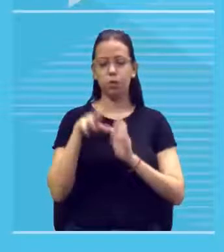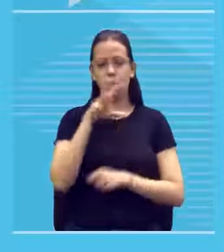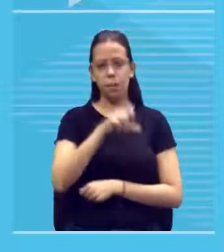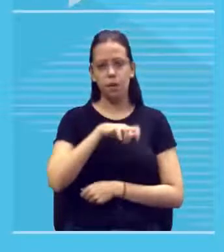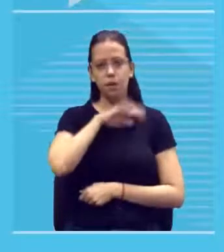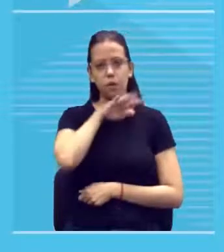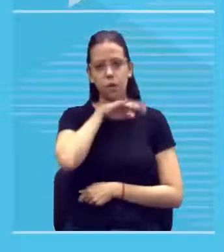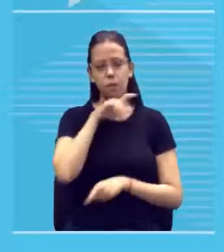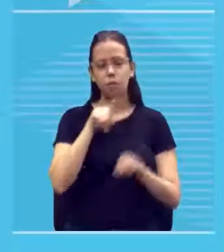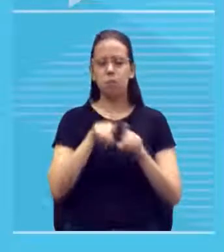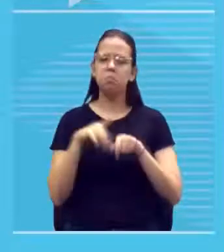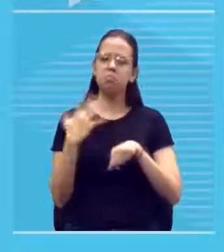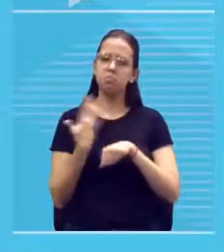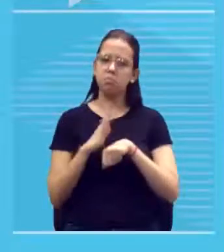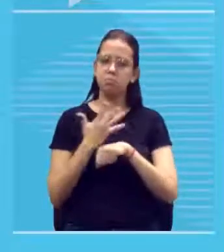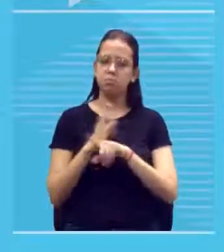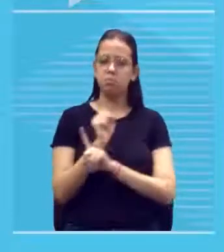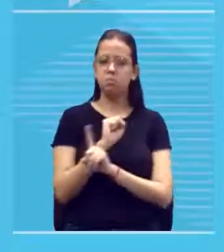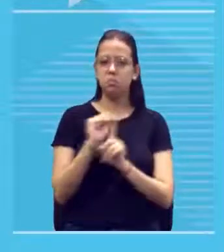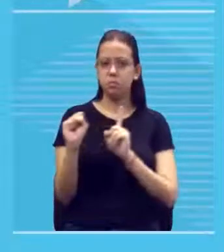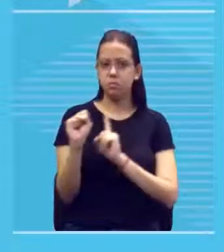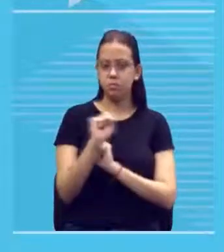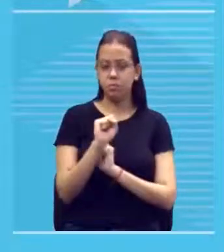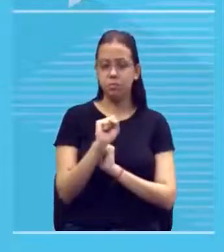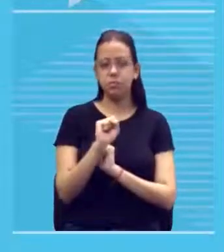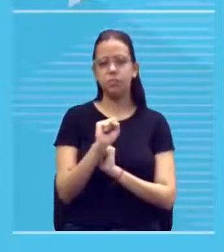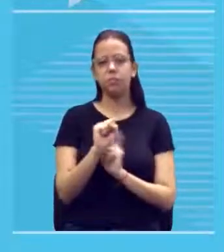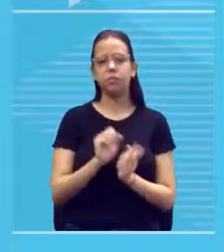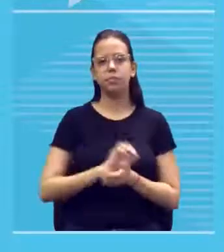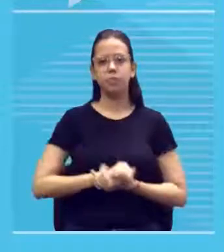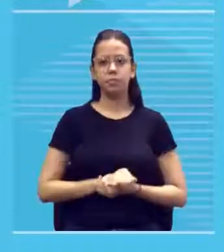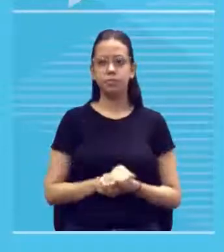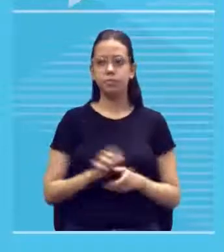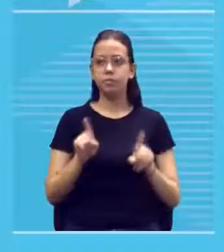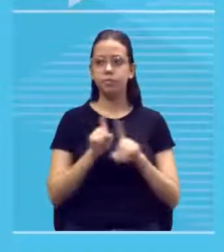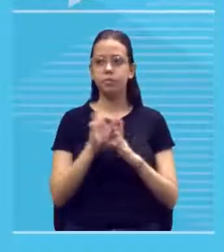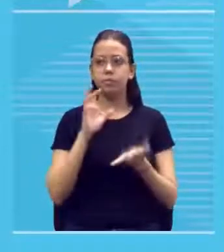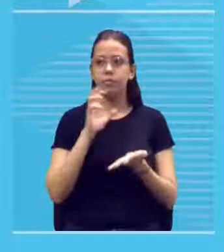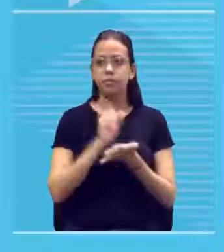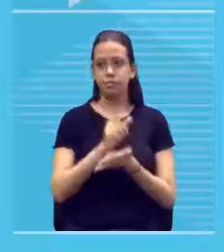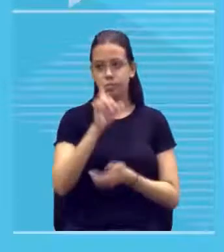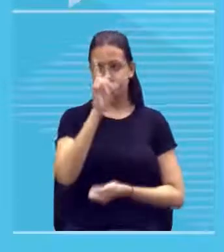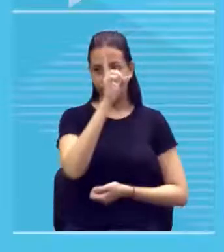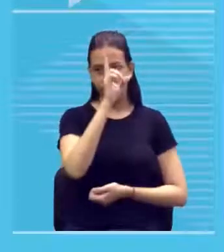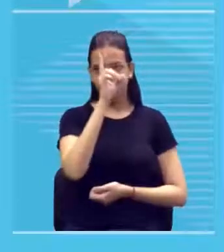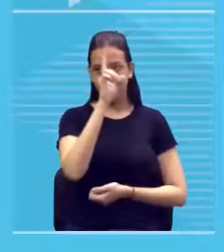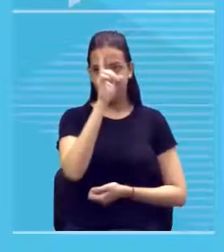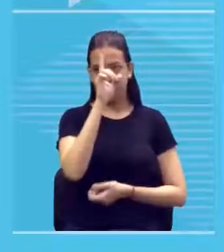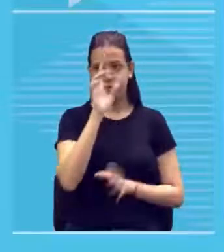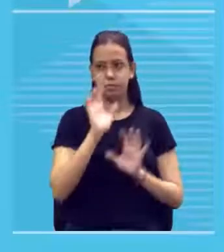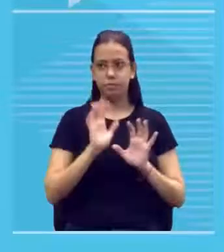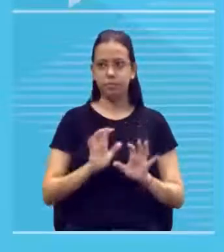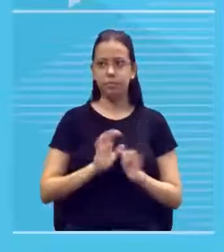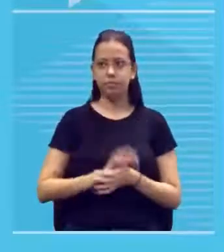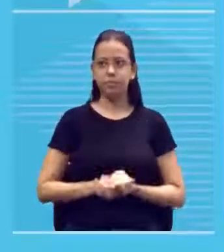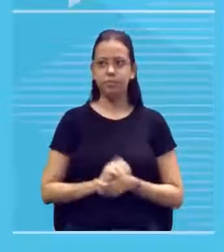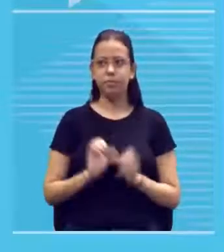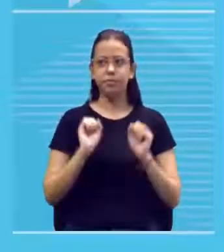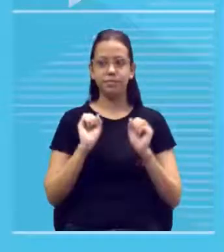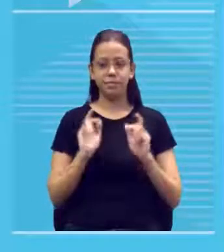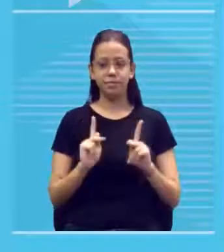atividades sociais e registravam o seu dia a dia a partir disso aí beleza